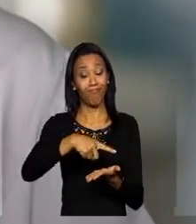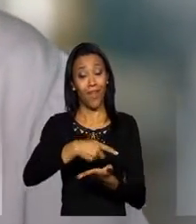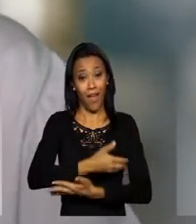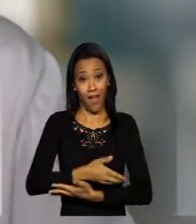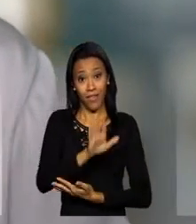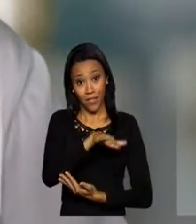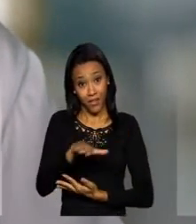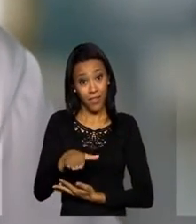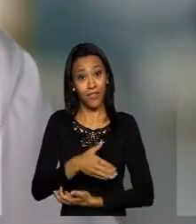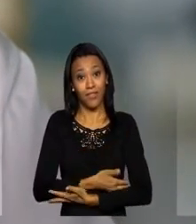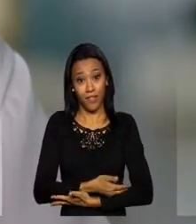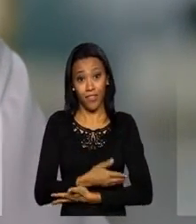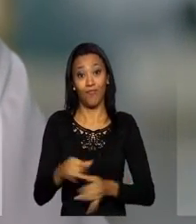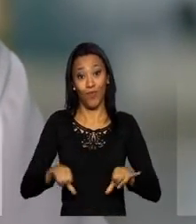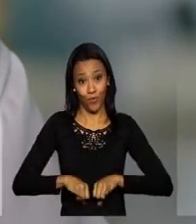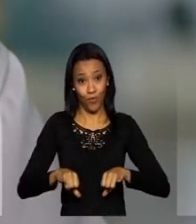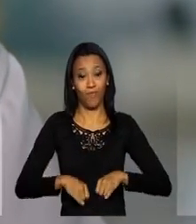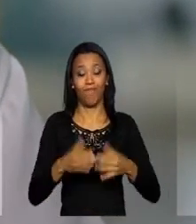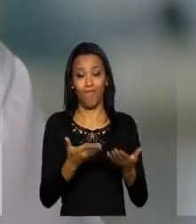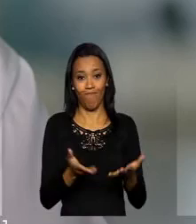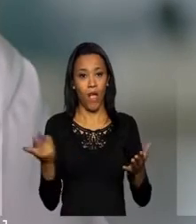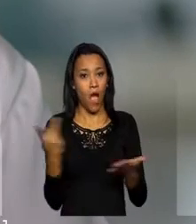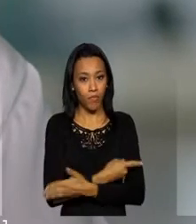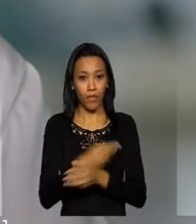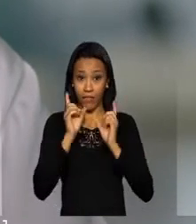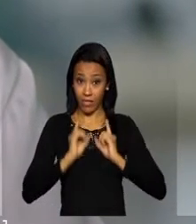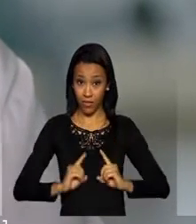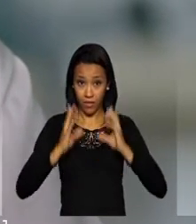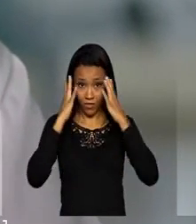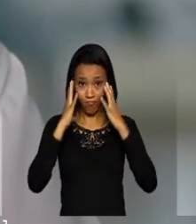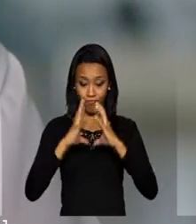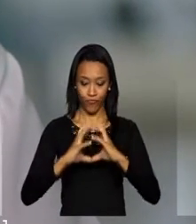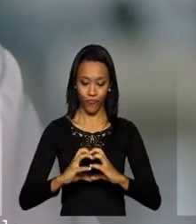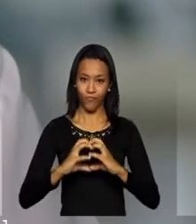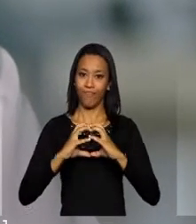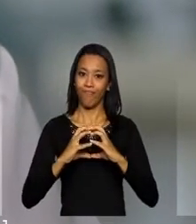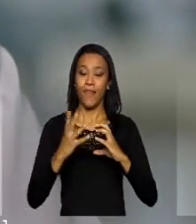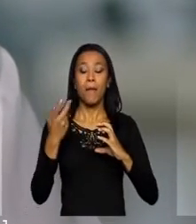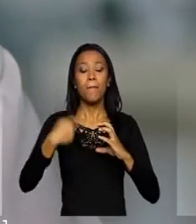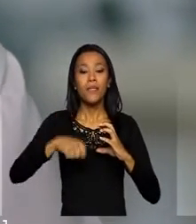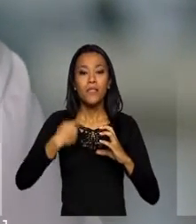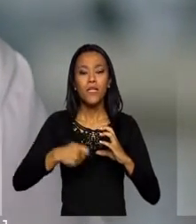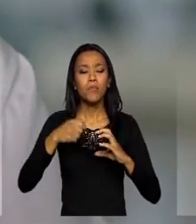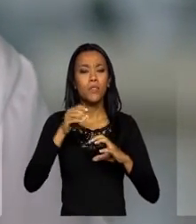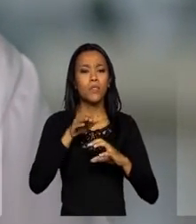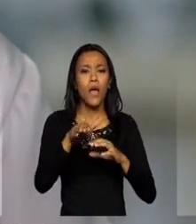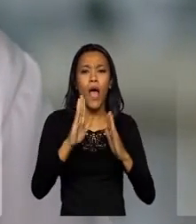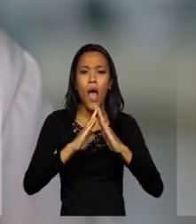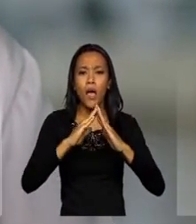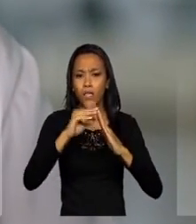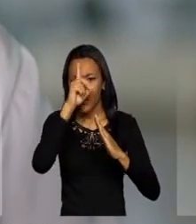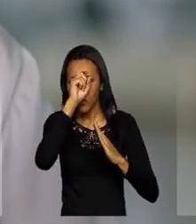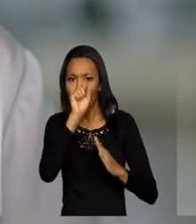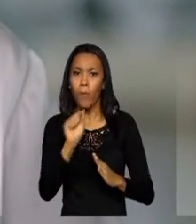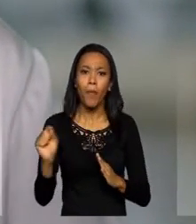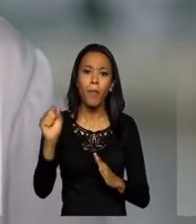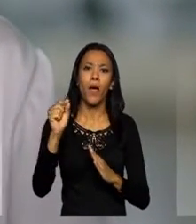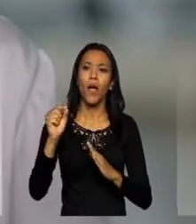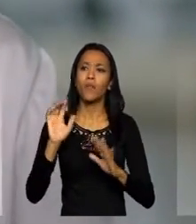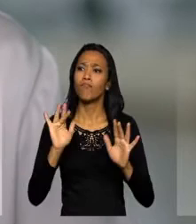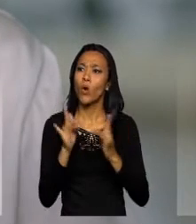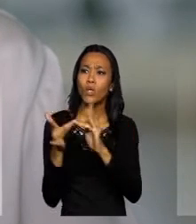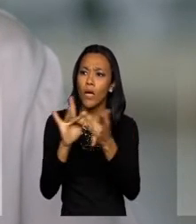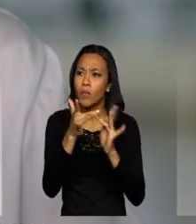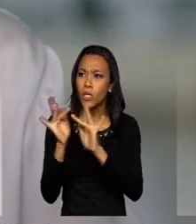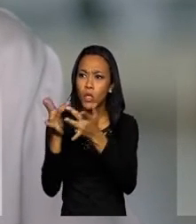pela microcefalia e suas famílias. Estamos mobilizando a rede de saúde e a rede de assistência e